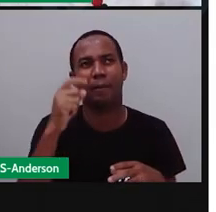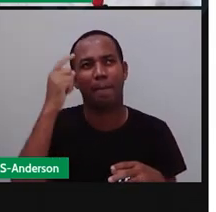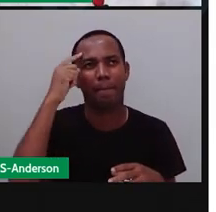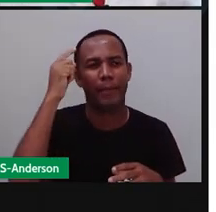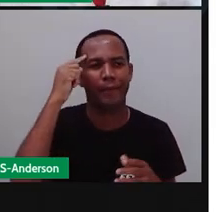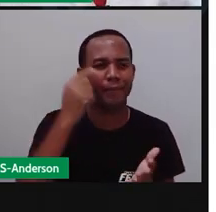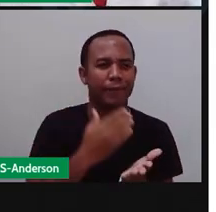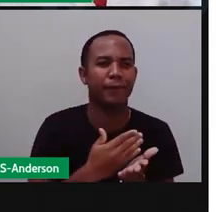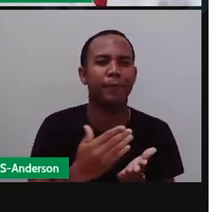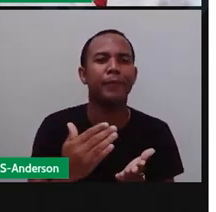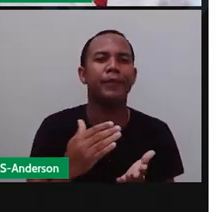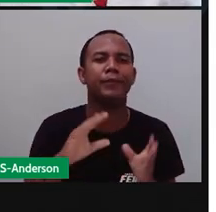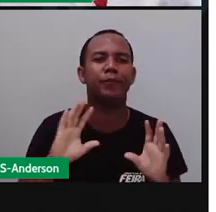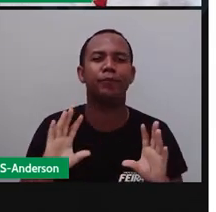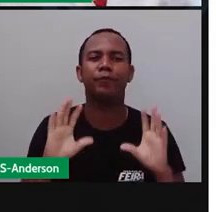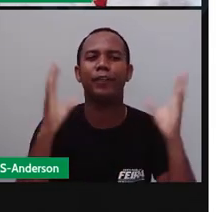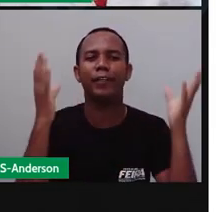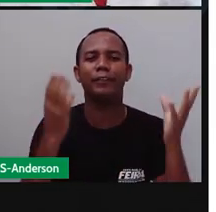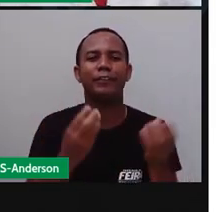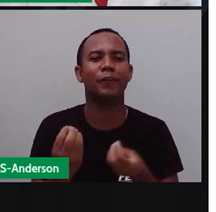carnaval.